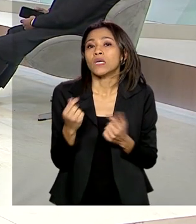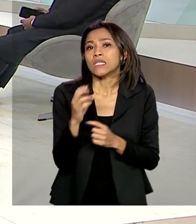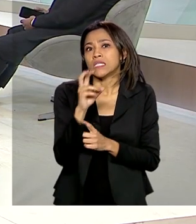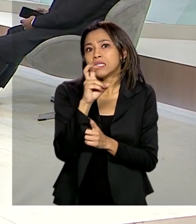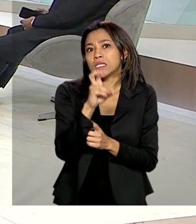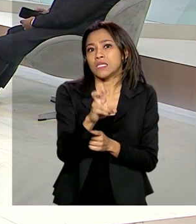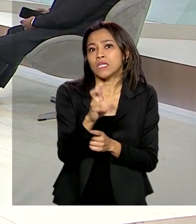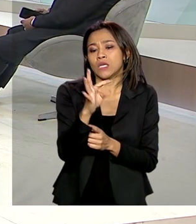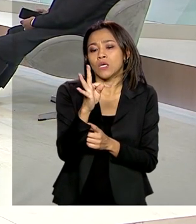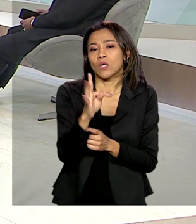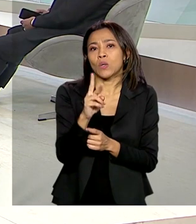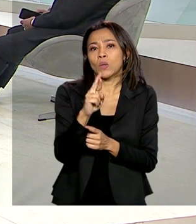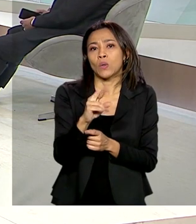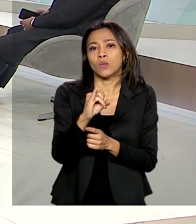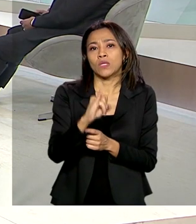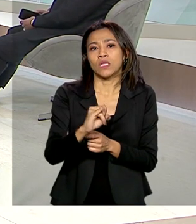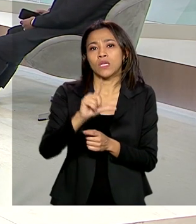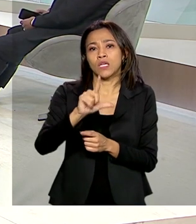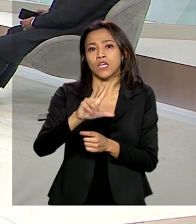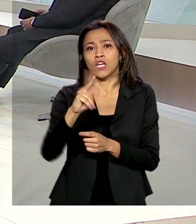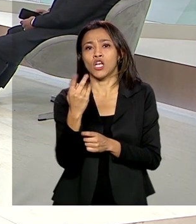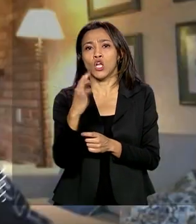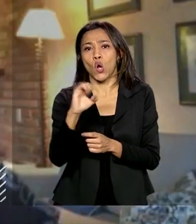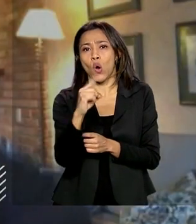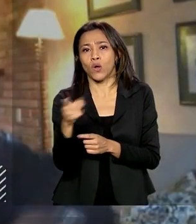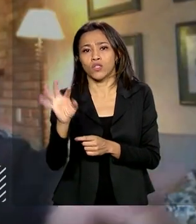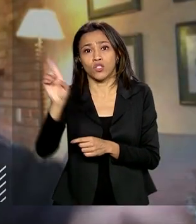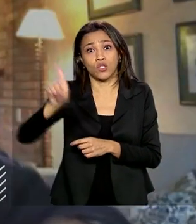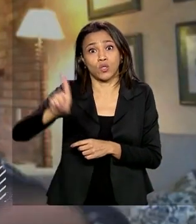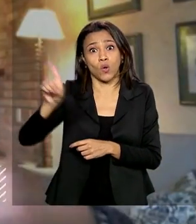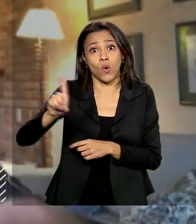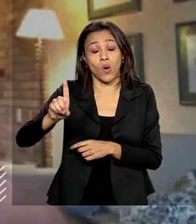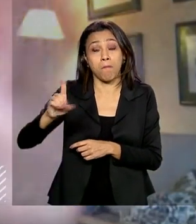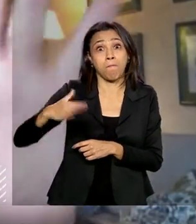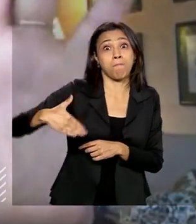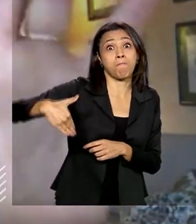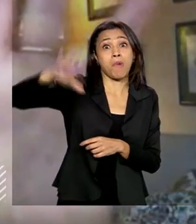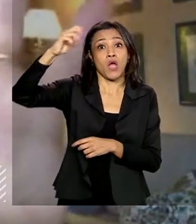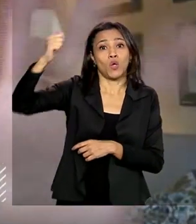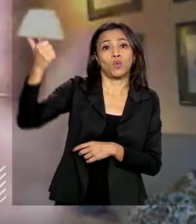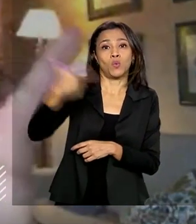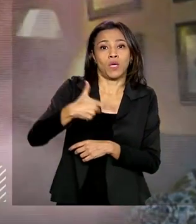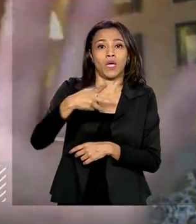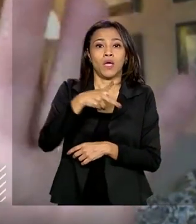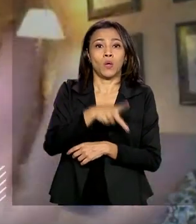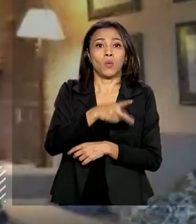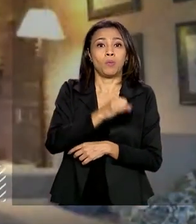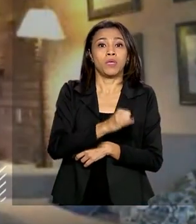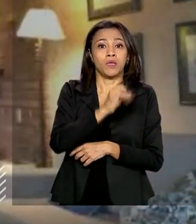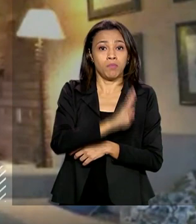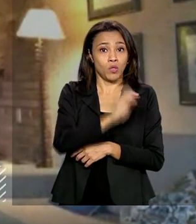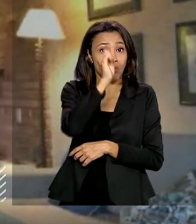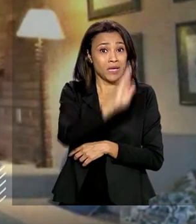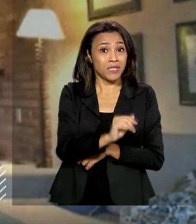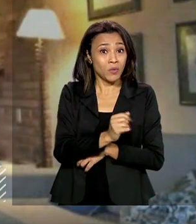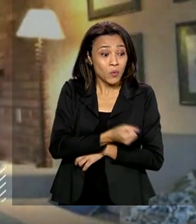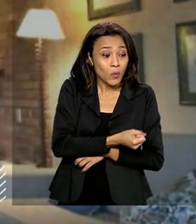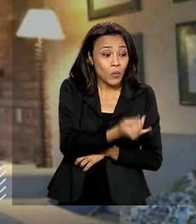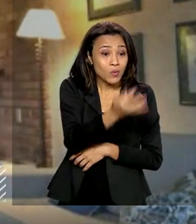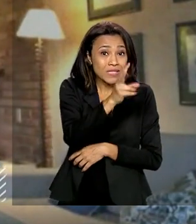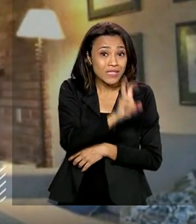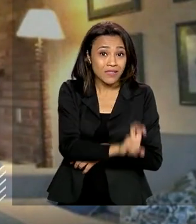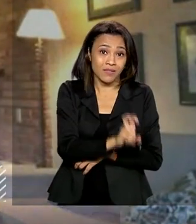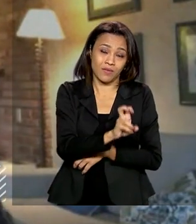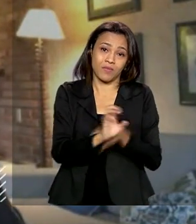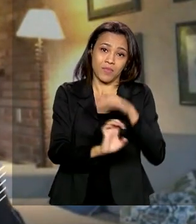trilhões de dólares. Ou seja, é maior que o PIB brasileiro em cinco empresas. E elas são